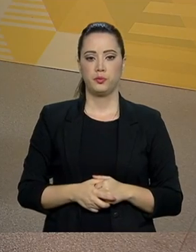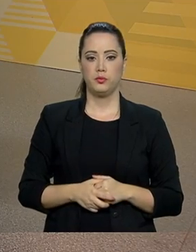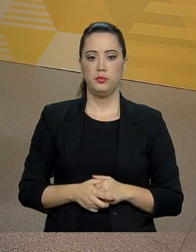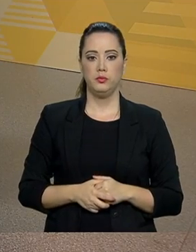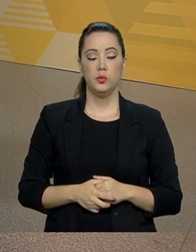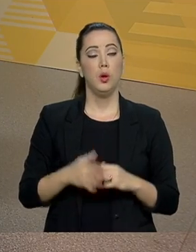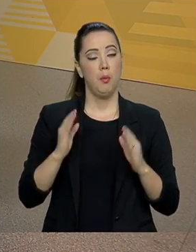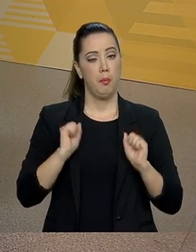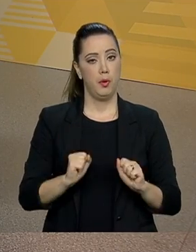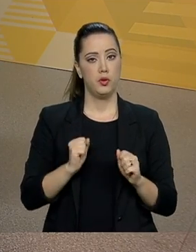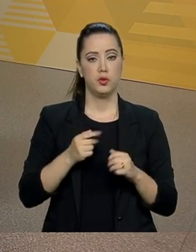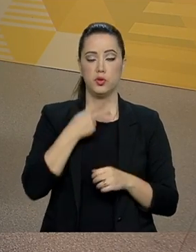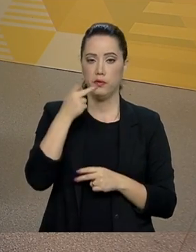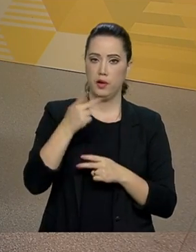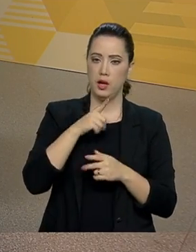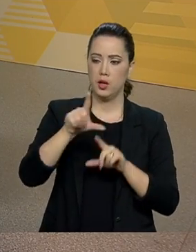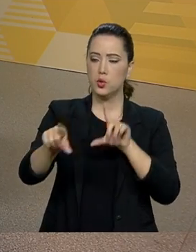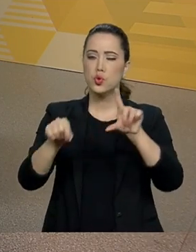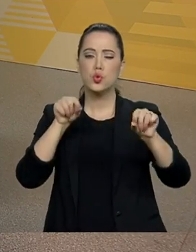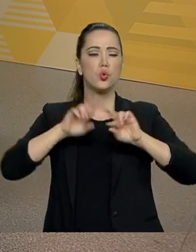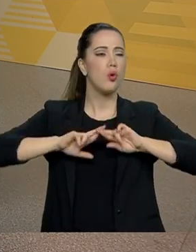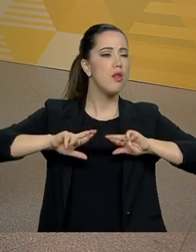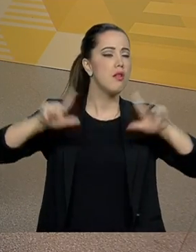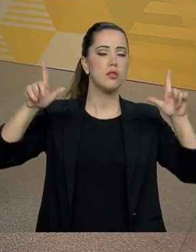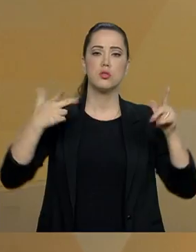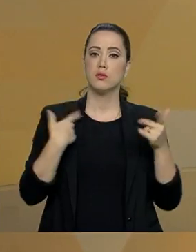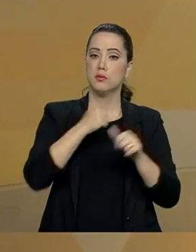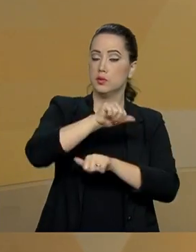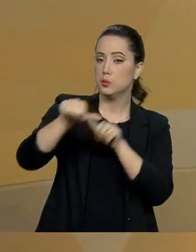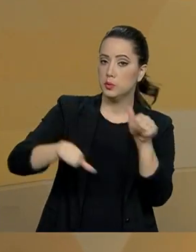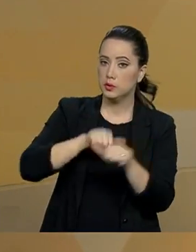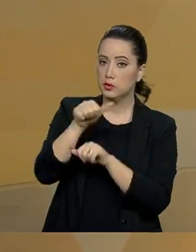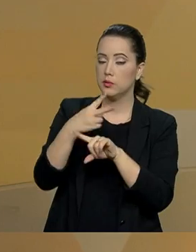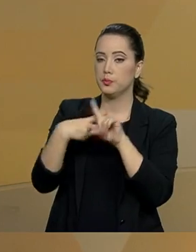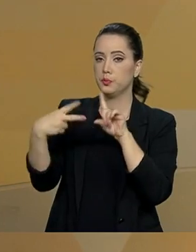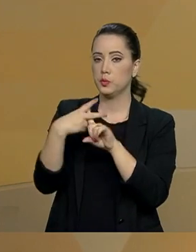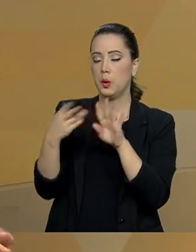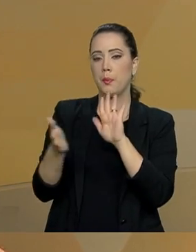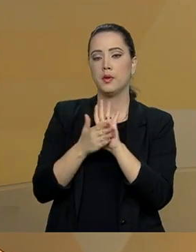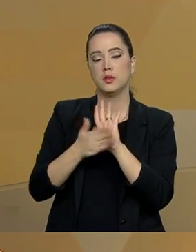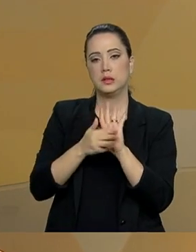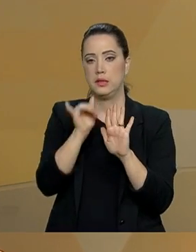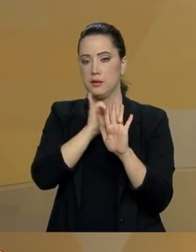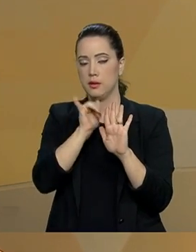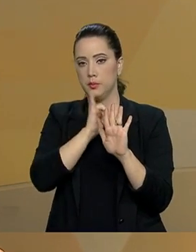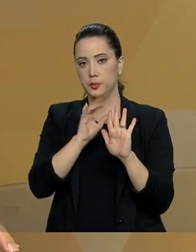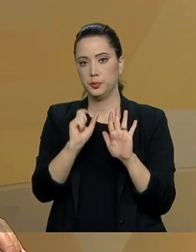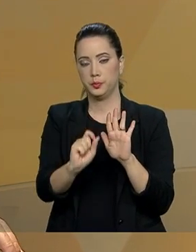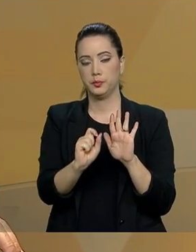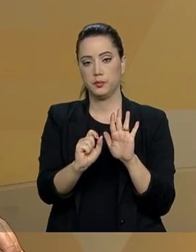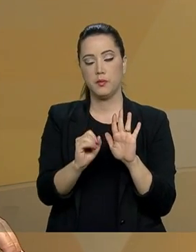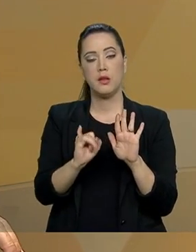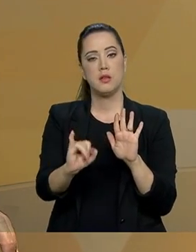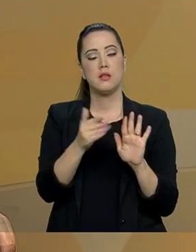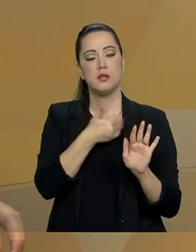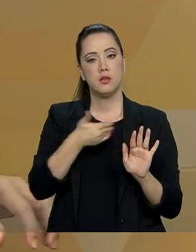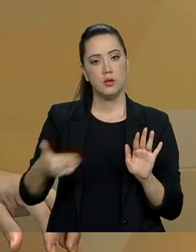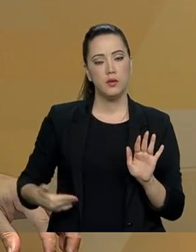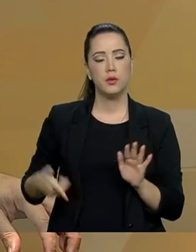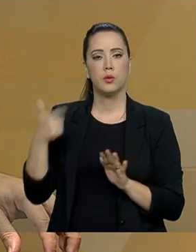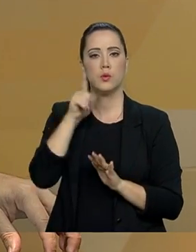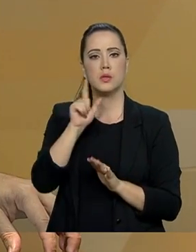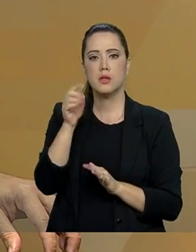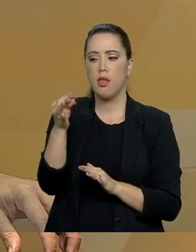A gente pode falar um pouco de alternativas em relação à reforma da Previdência, essa proposta. Por exemplo, se o governo conseguisse